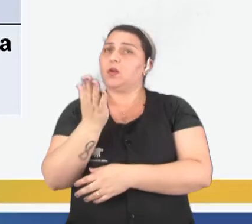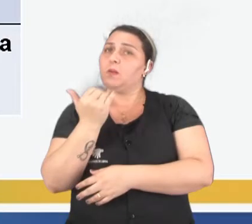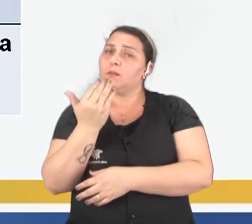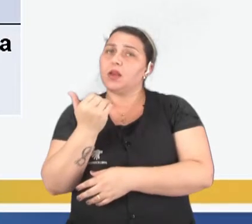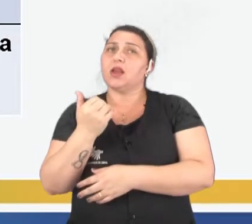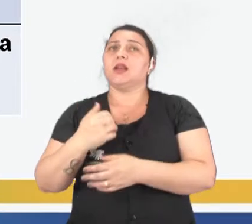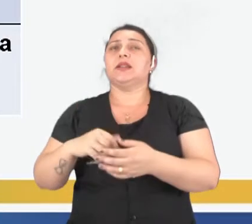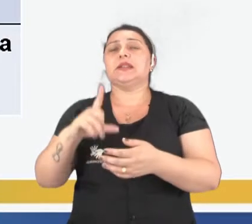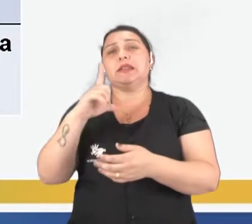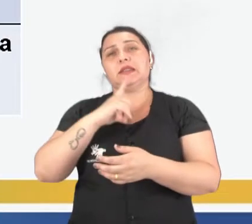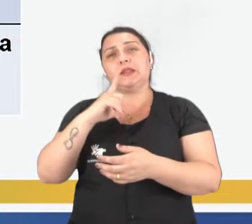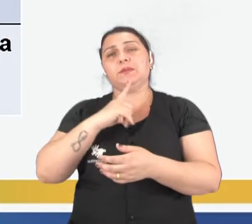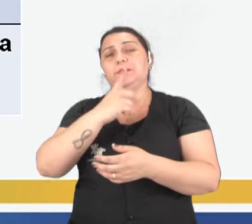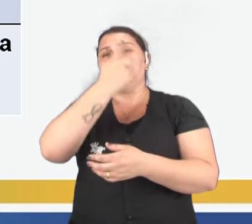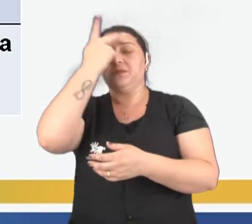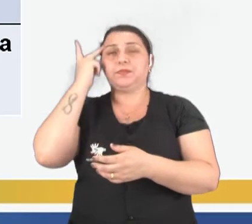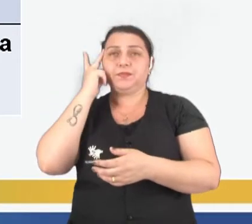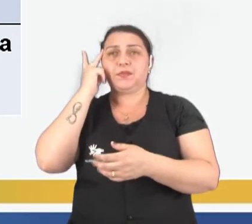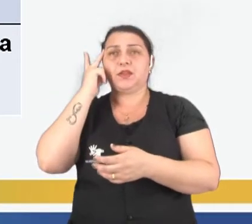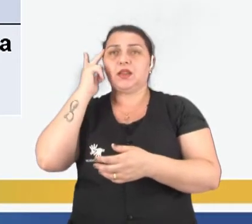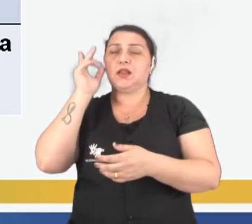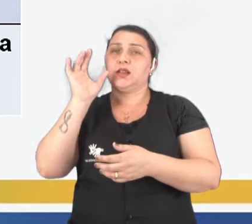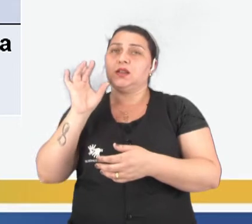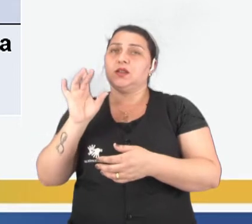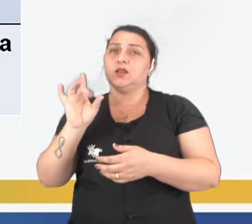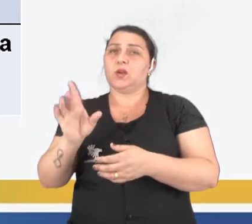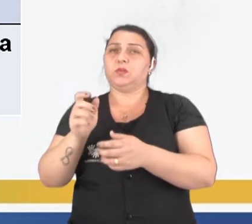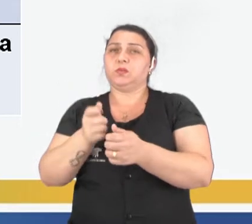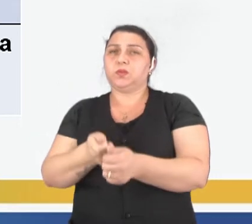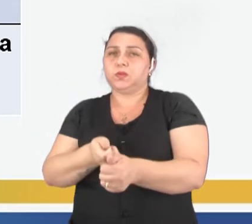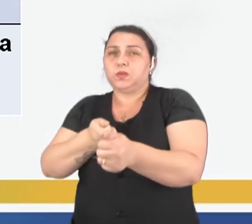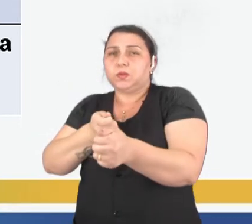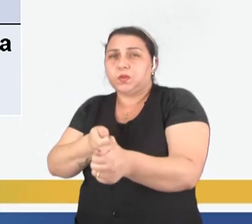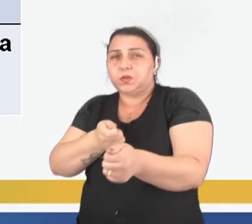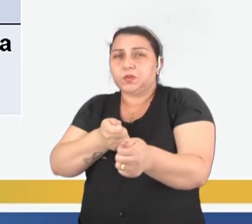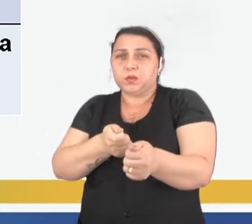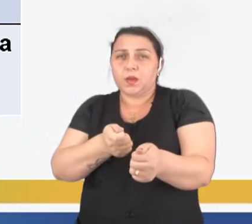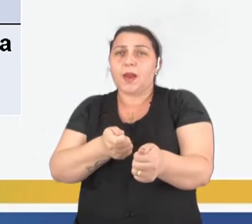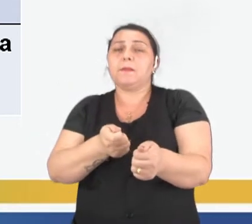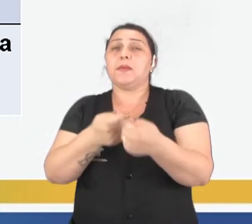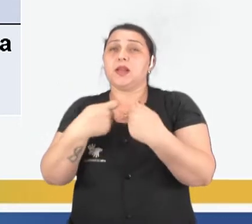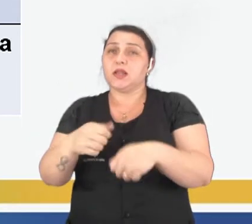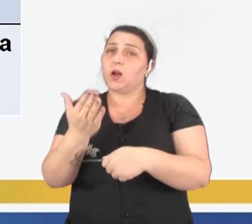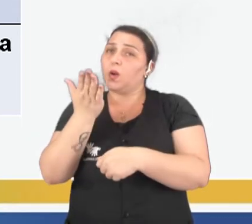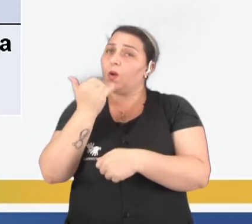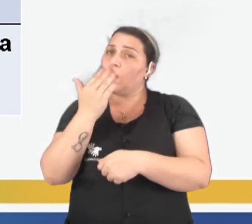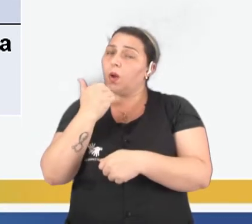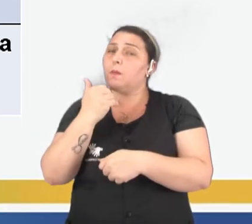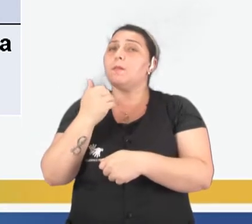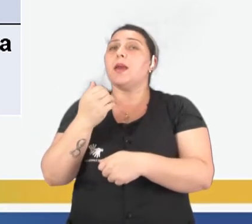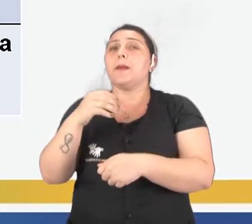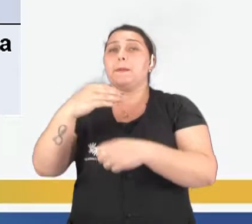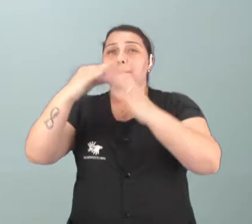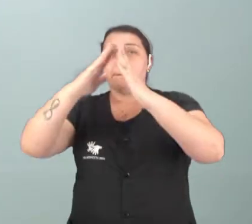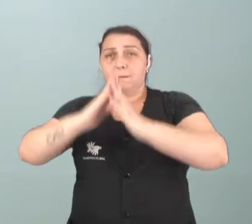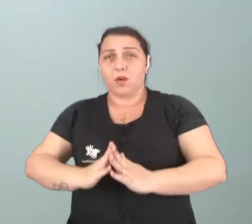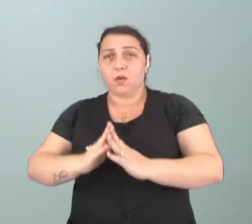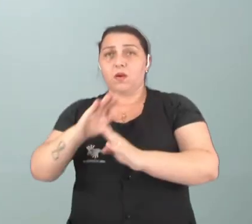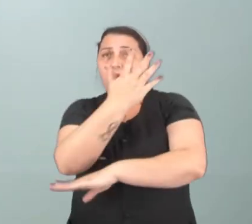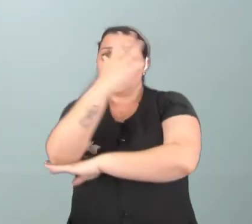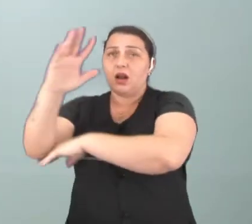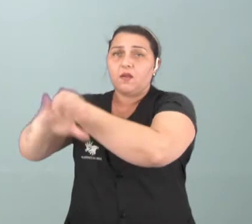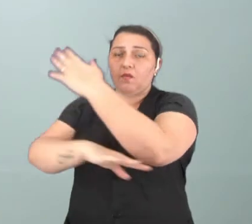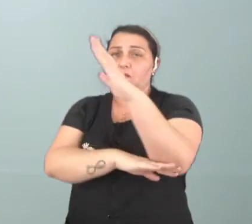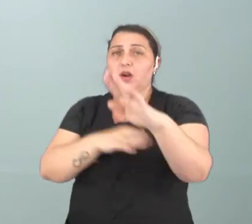No caso, tem pessoas que tem que realmente caçar porque é uma sobrevivência, vive na mata, não tem como